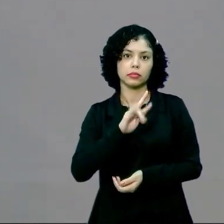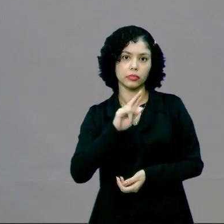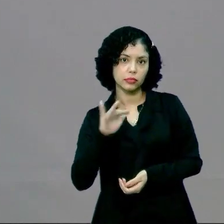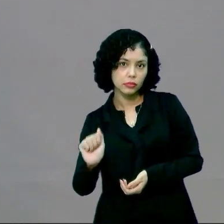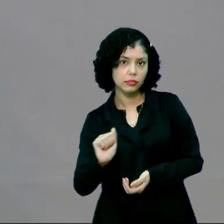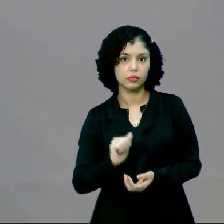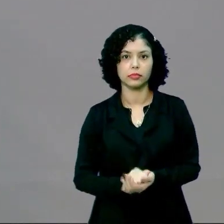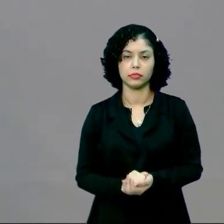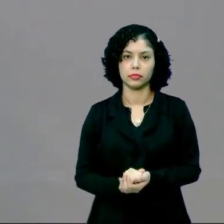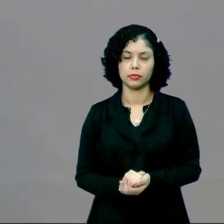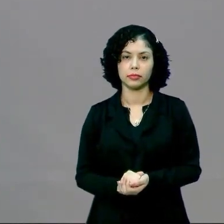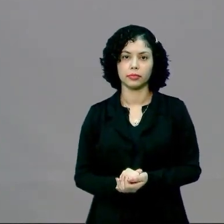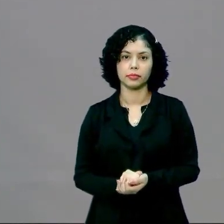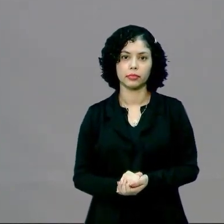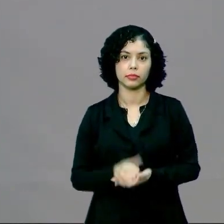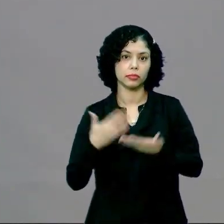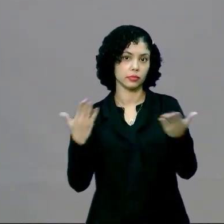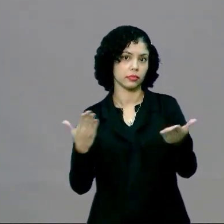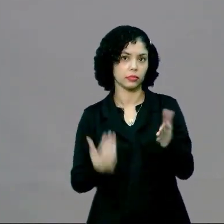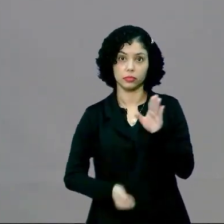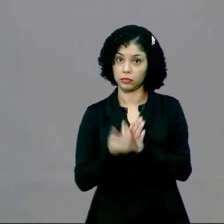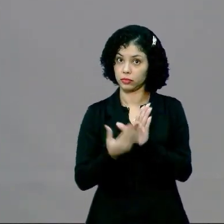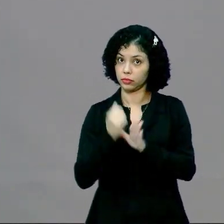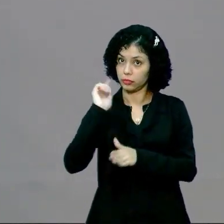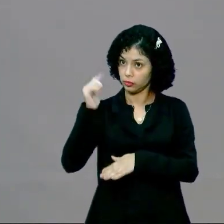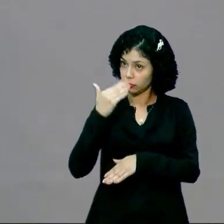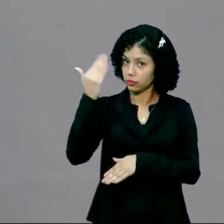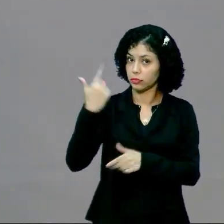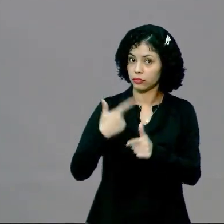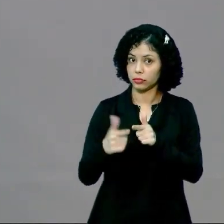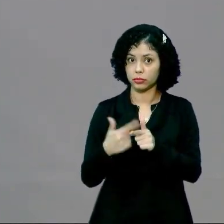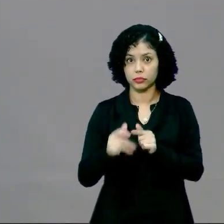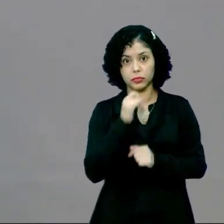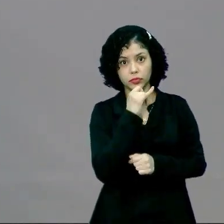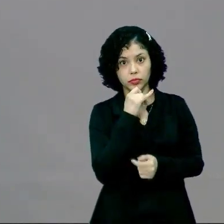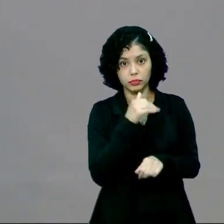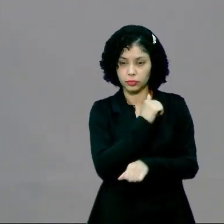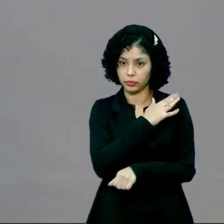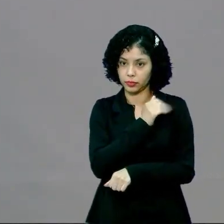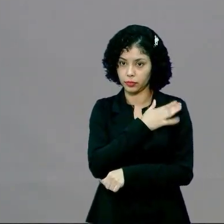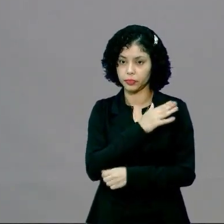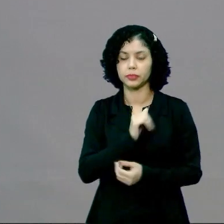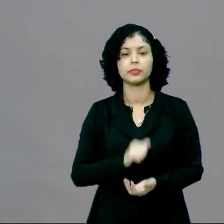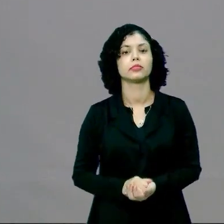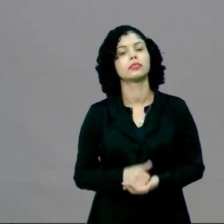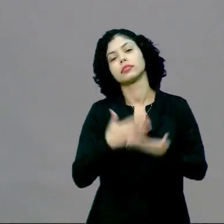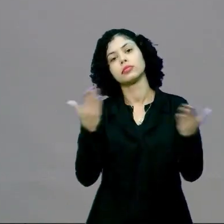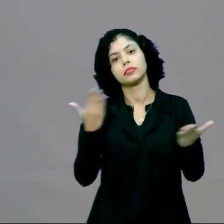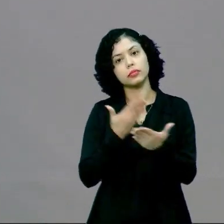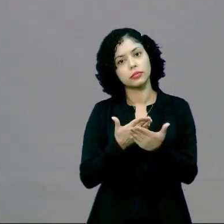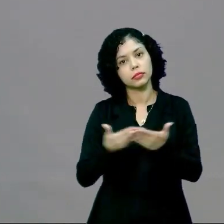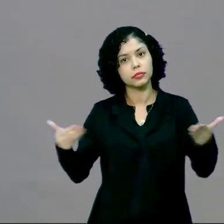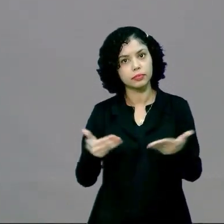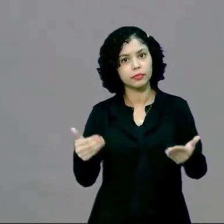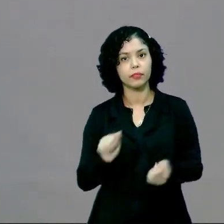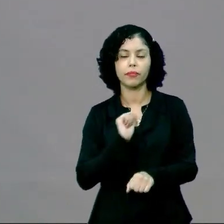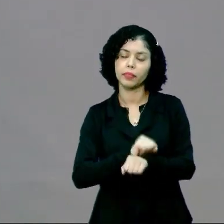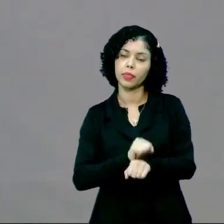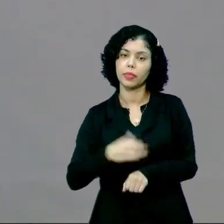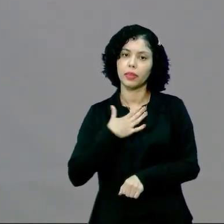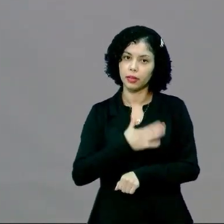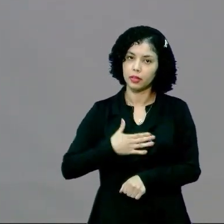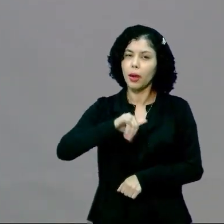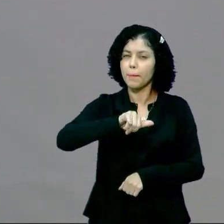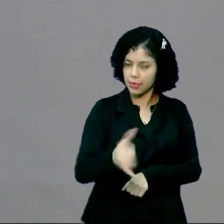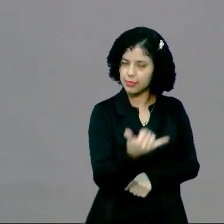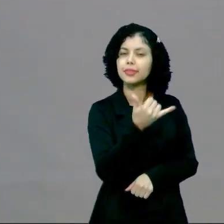para que ela não seja distorcida, para não gerar lá na frente problemas como, por exemplo, o preconceito. Então, essa foi a aula de hoje, espero que